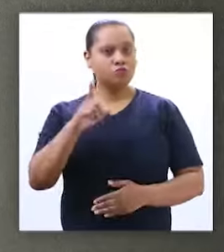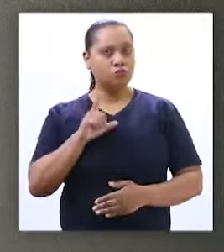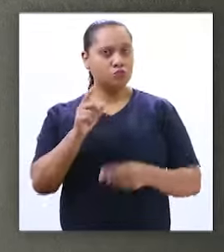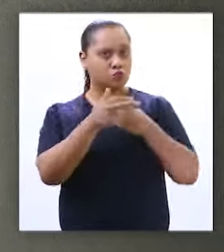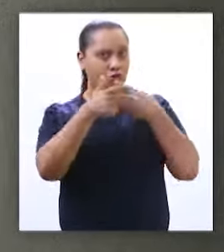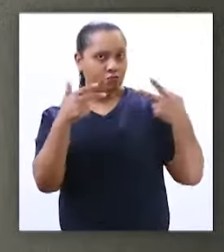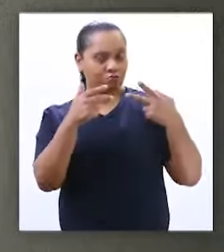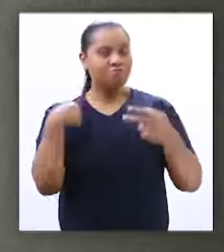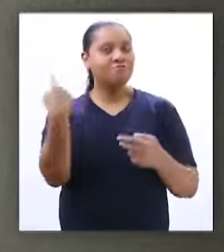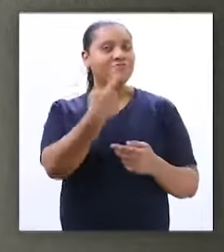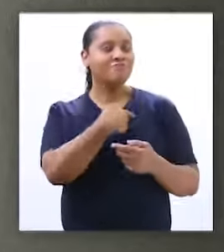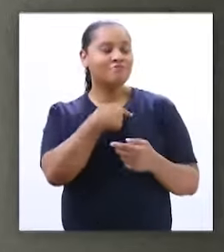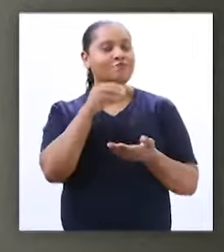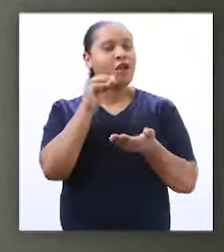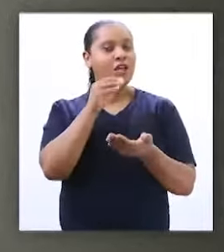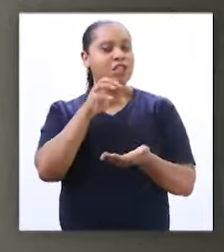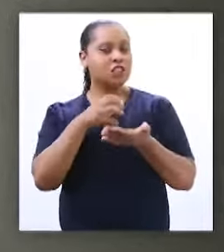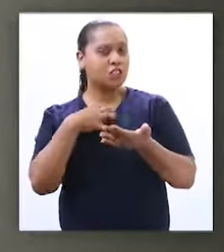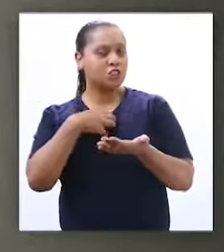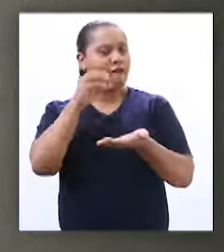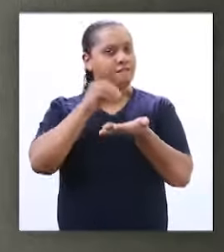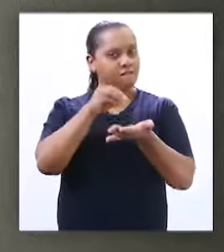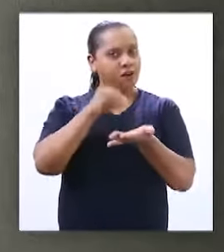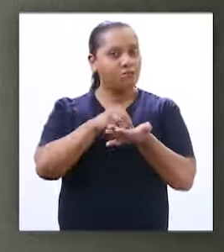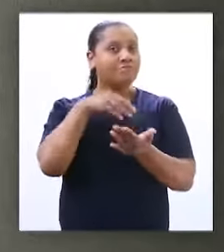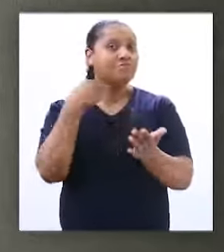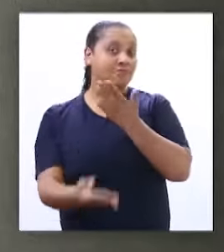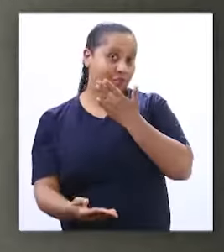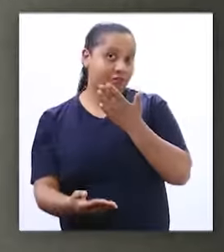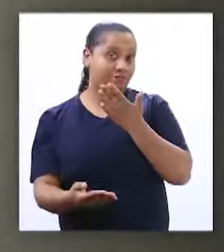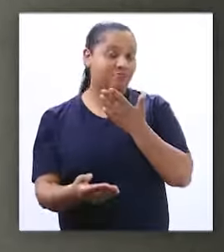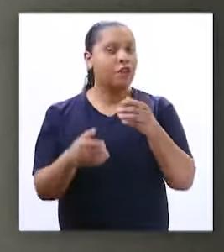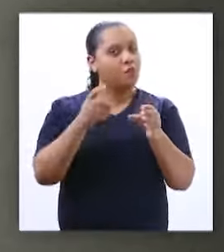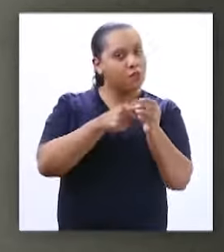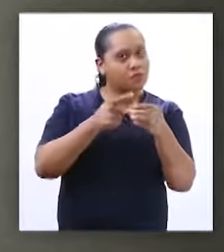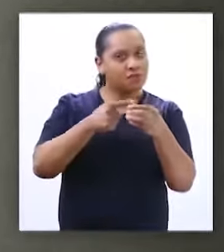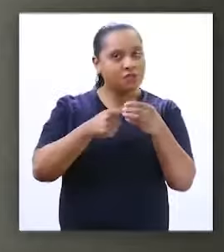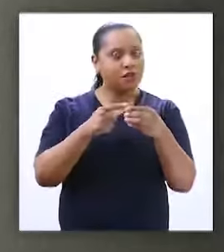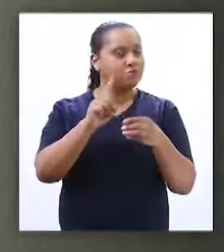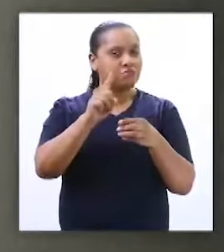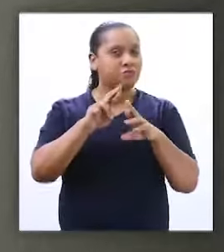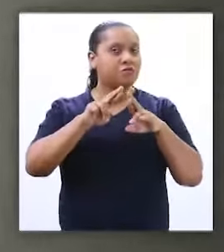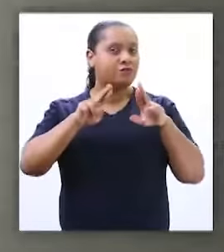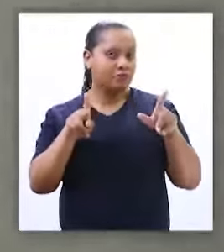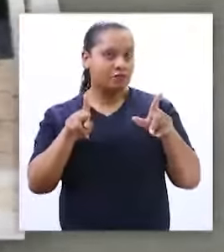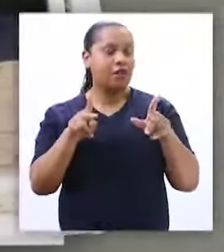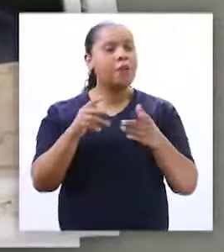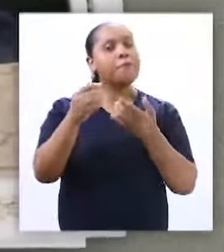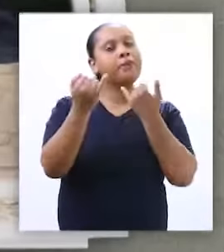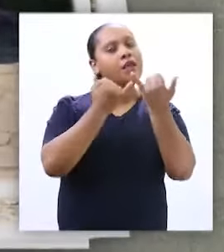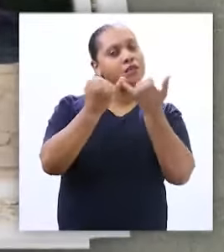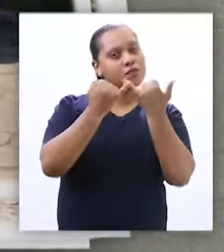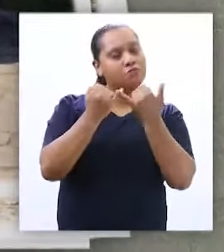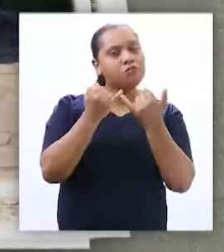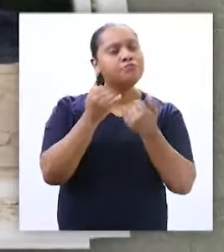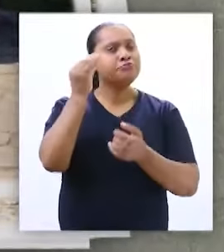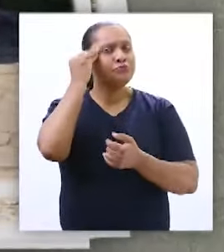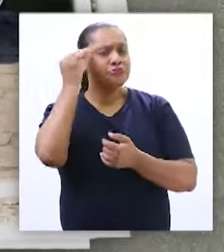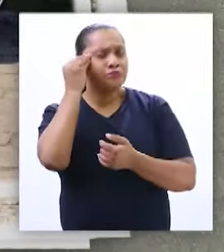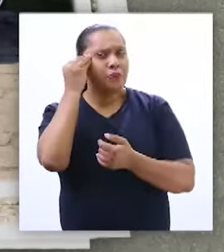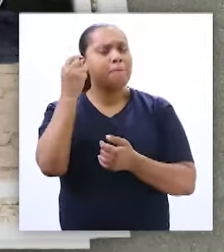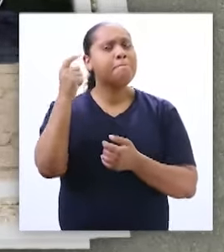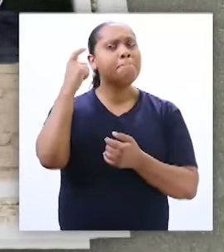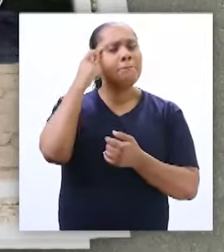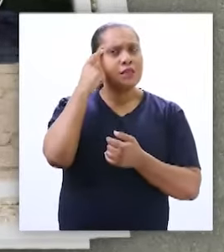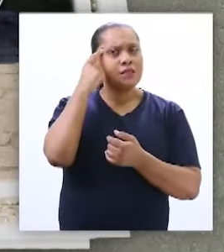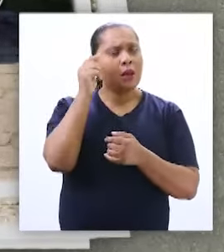Tem coisas que a gente só sente falta quando perde. Numa cidade, não é diferente. Por exemplo, tente imaginar